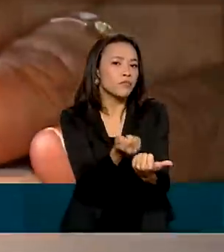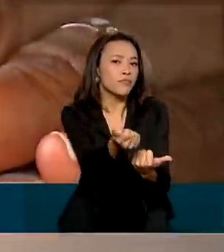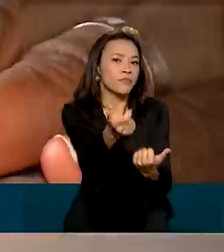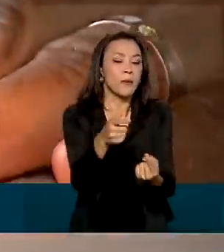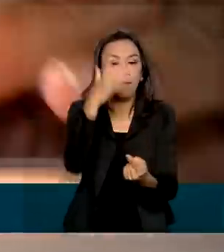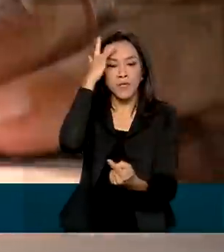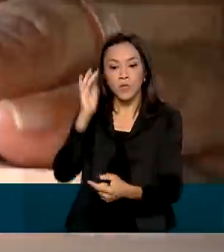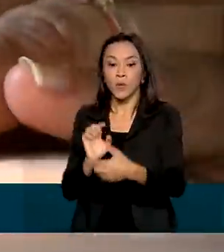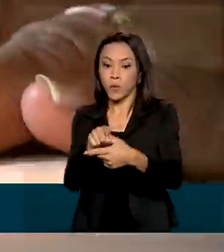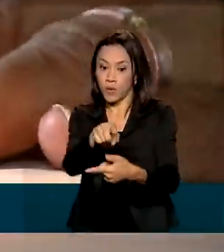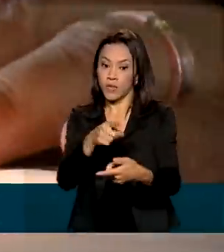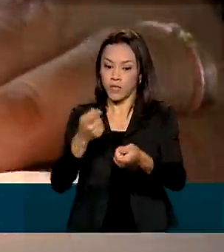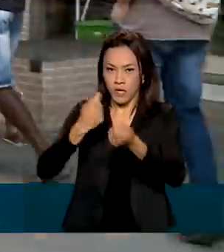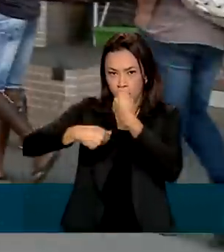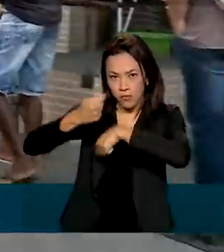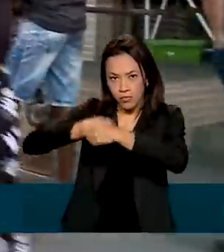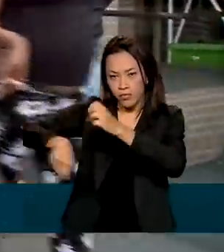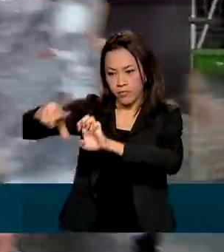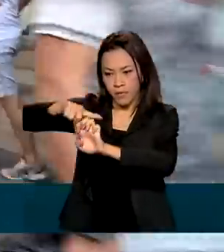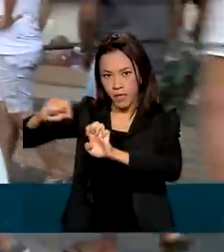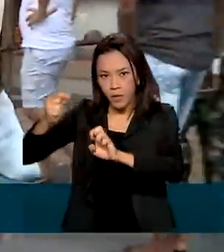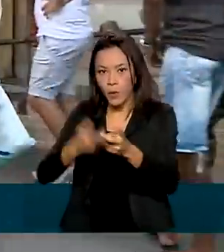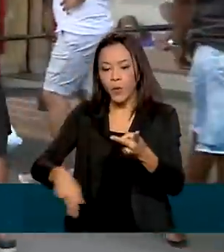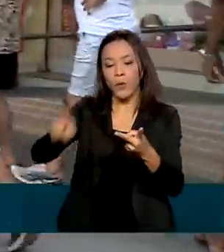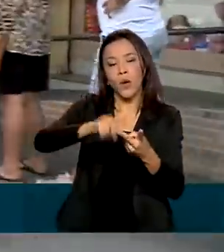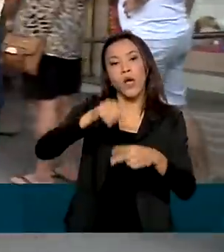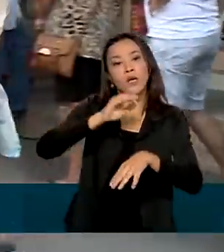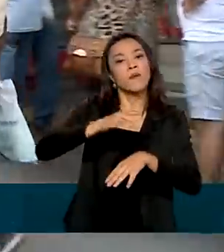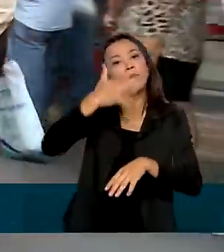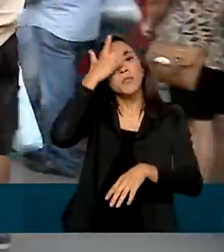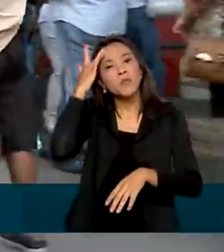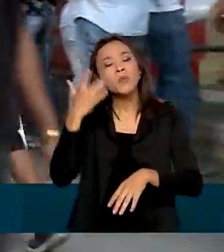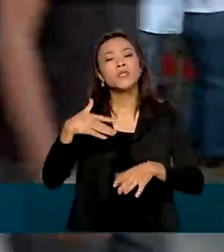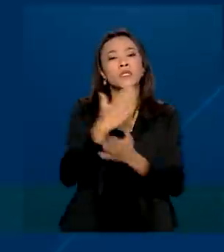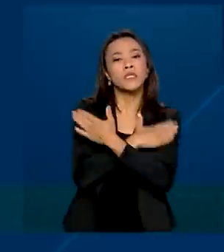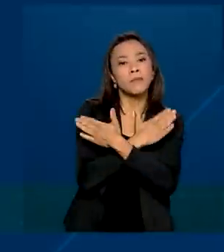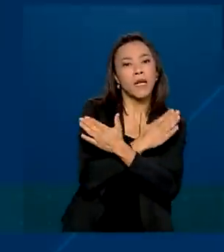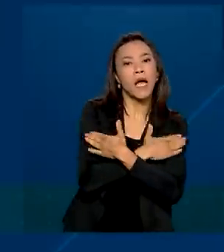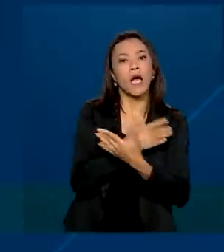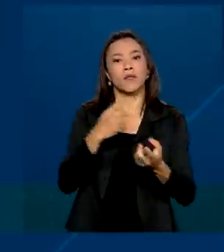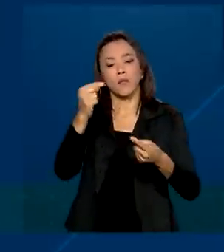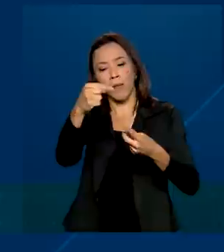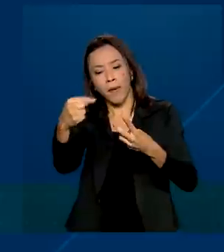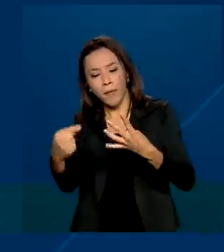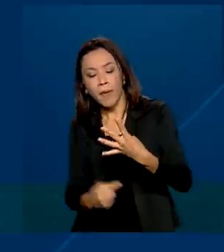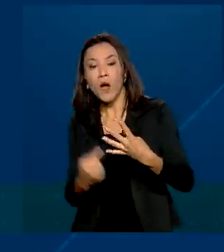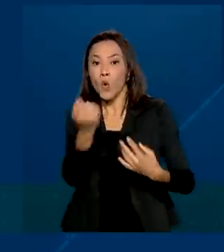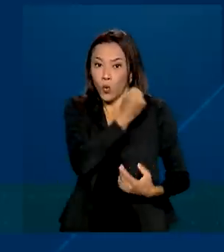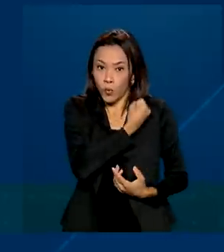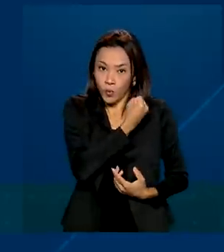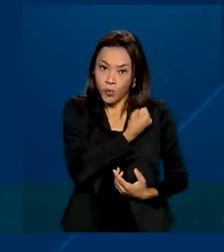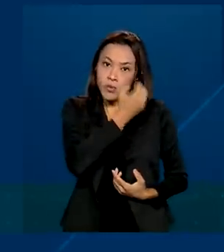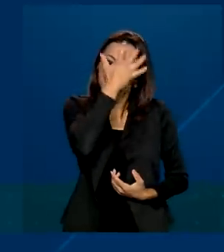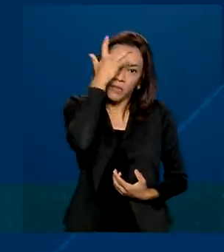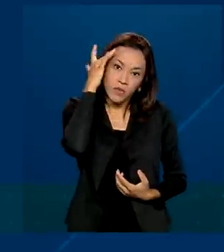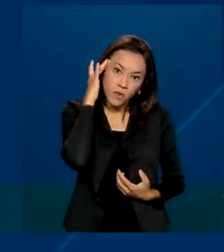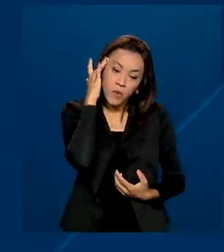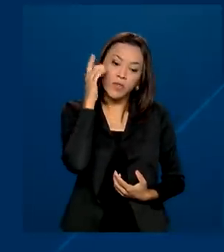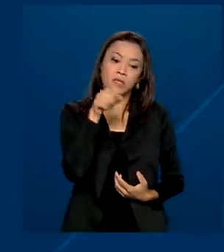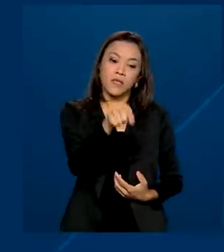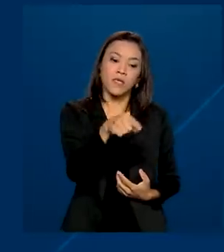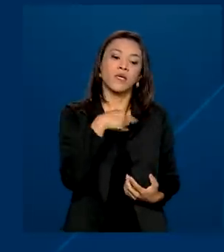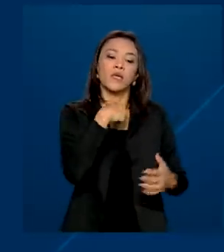microempreendedores individuais, autônomos e desempregados. O número de pessoas com rendimentos de